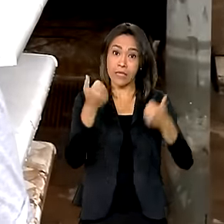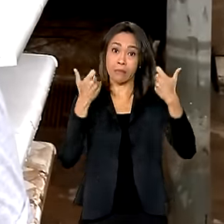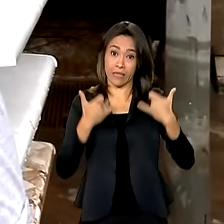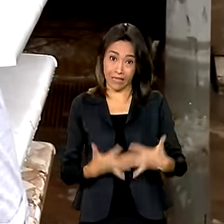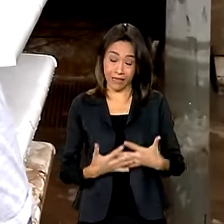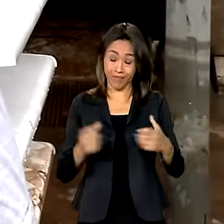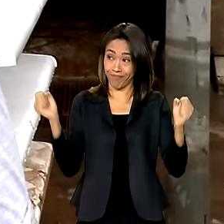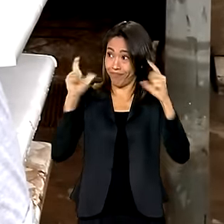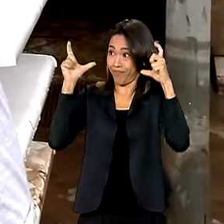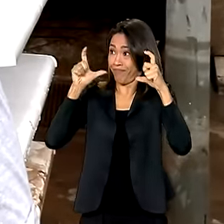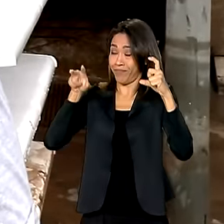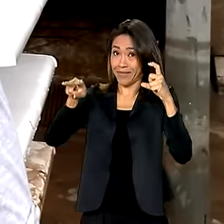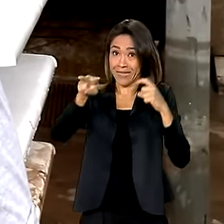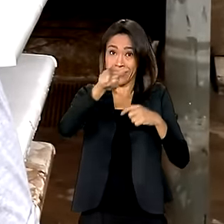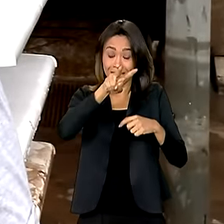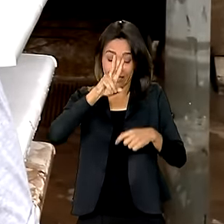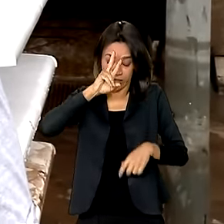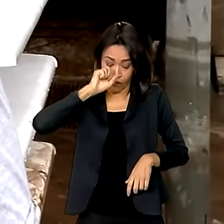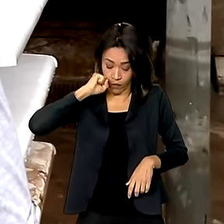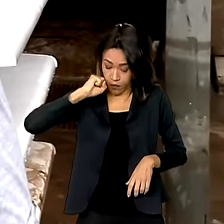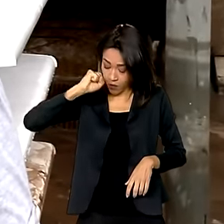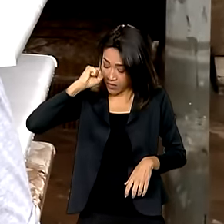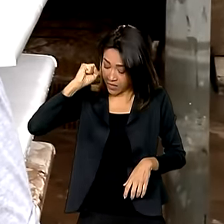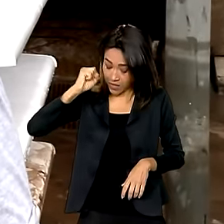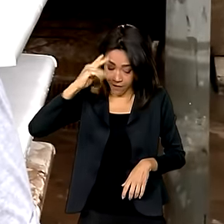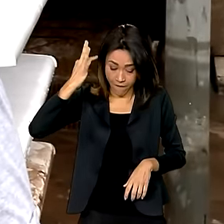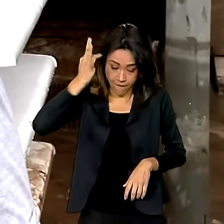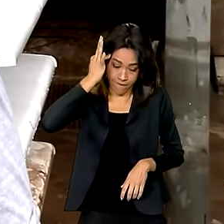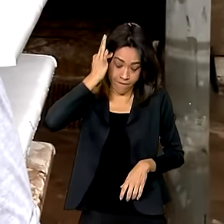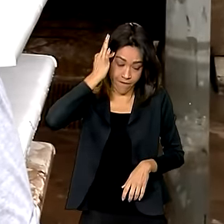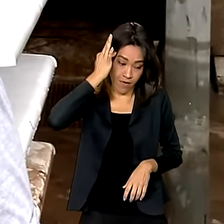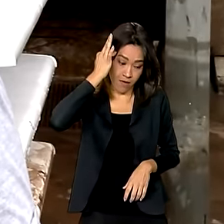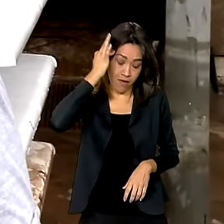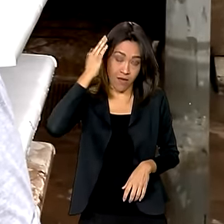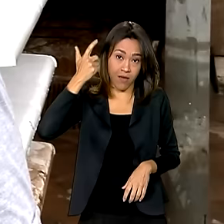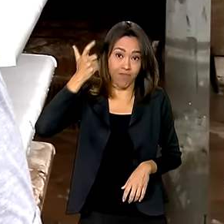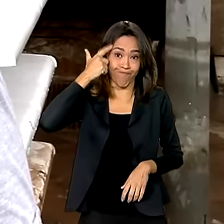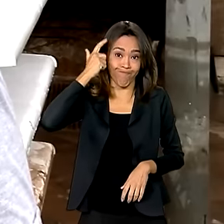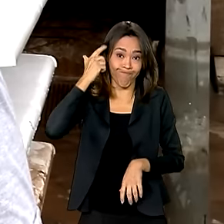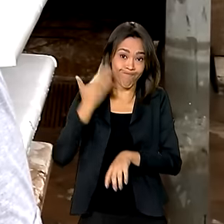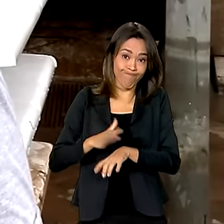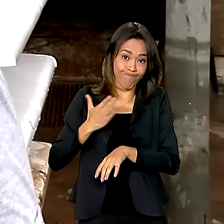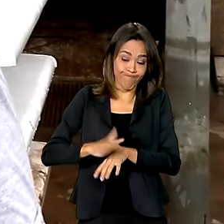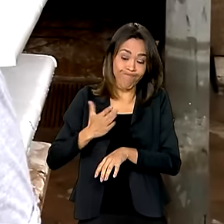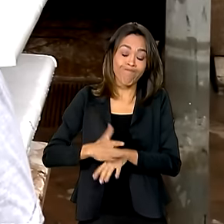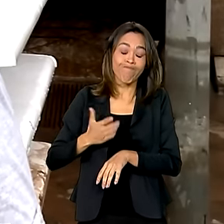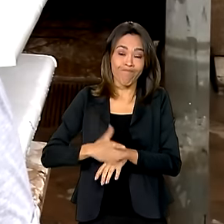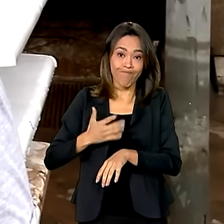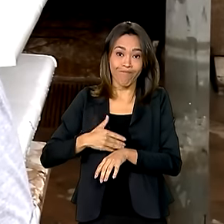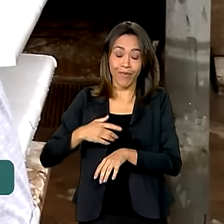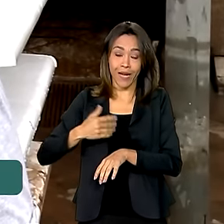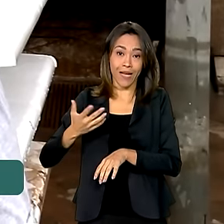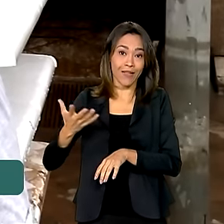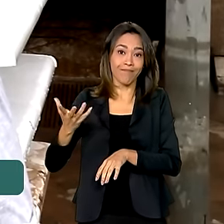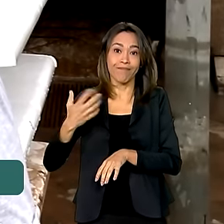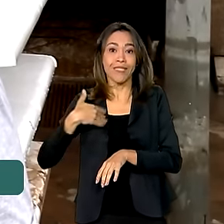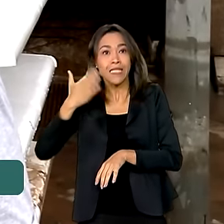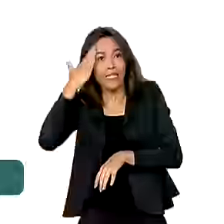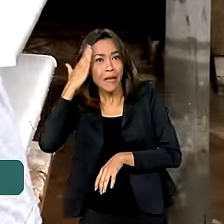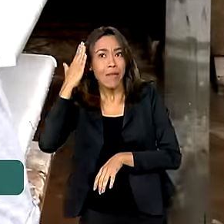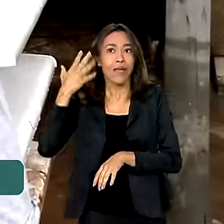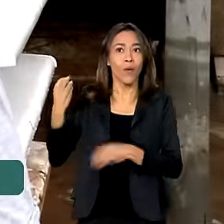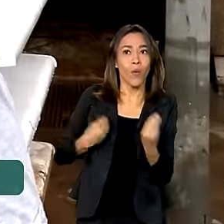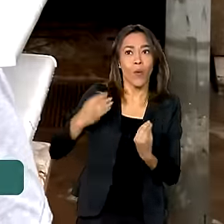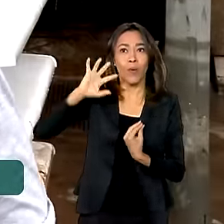se precisa de muita força, de muita fé, muita capacitação também para reagir. Capacidade para